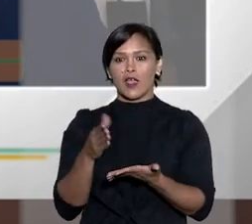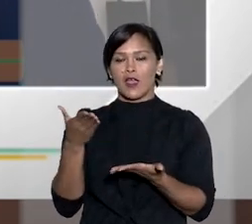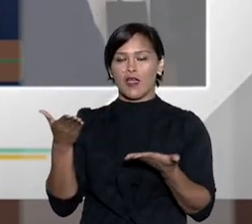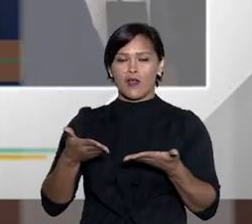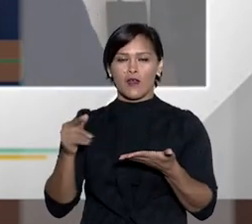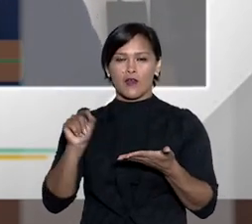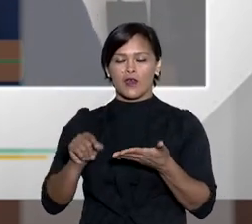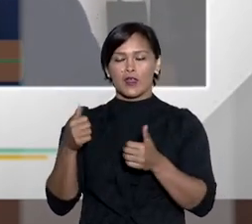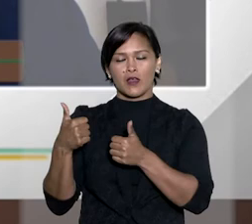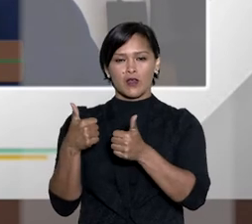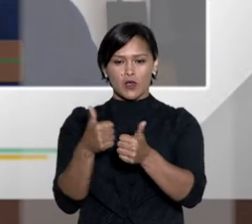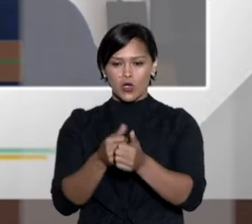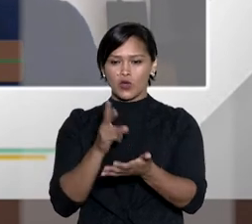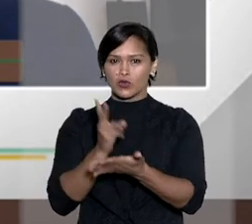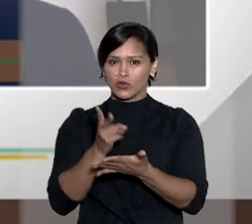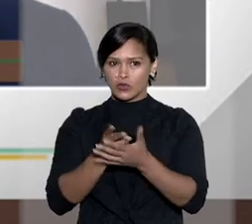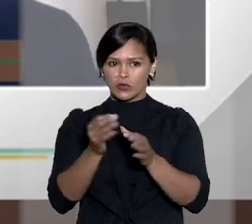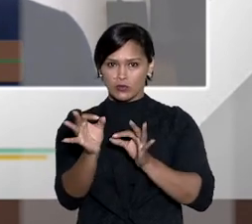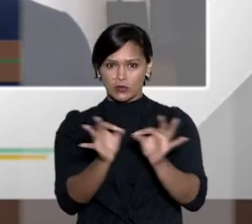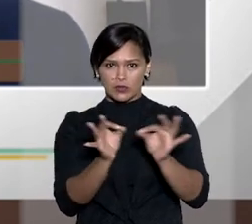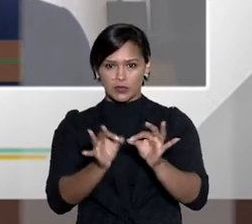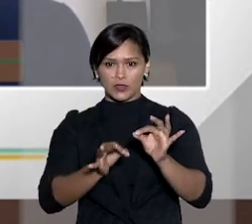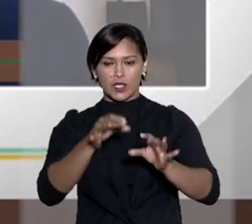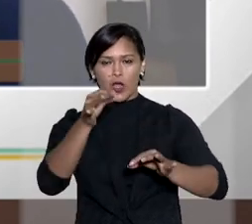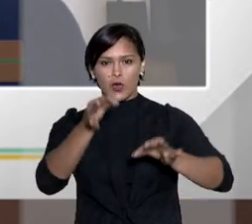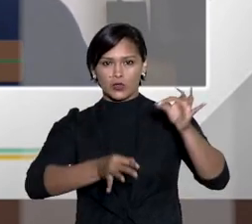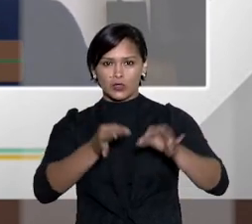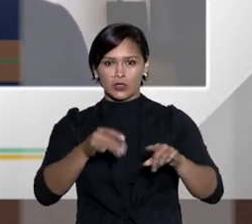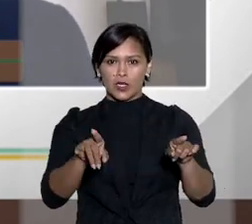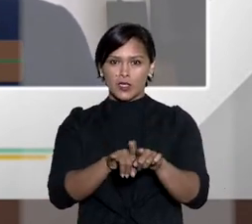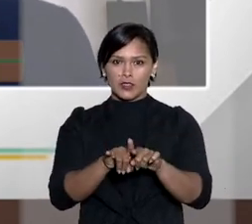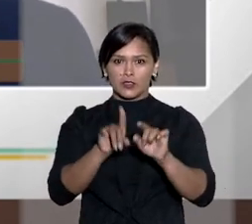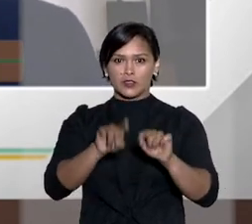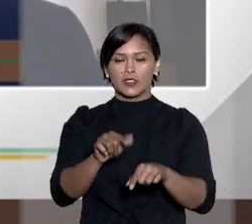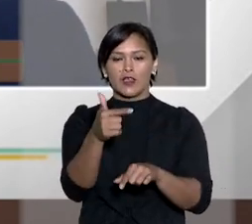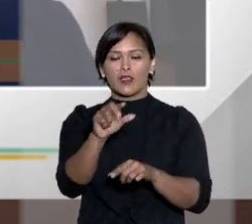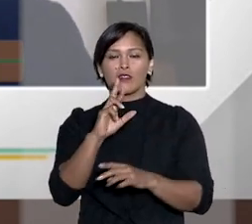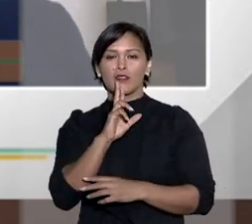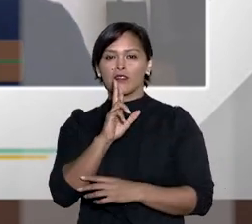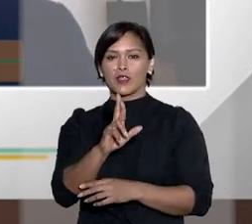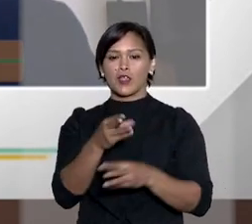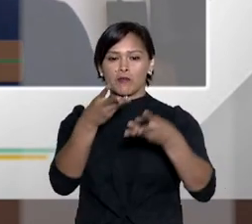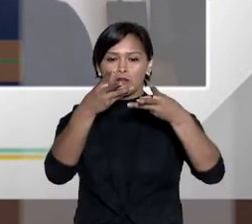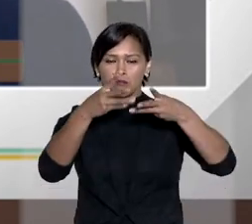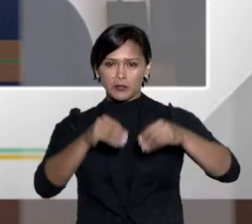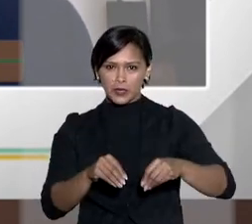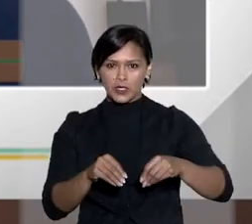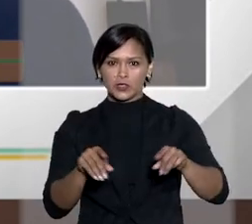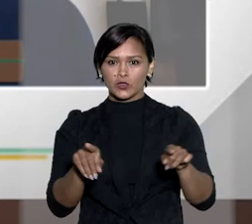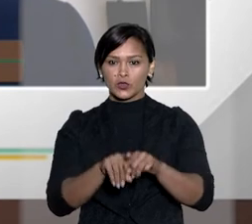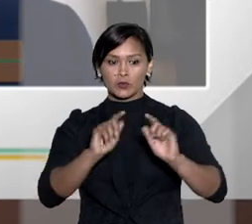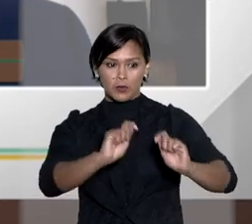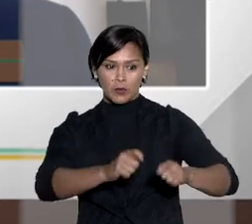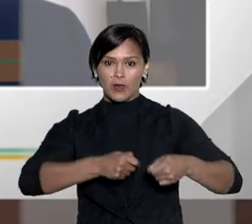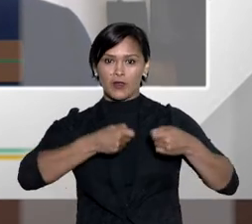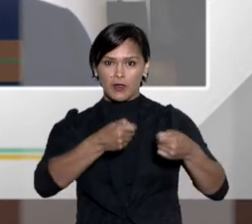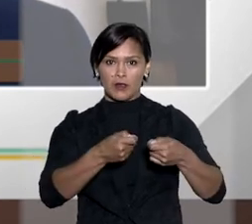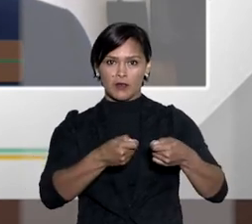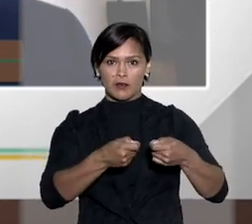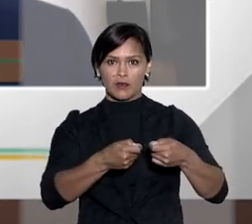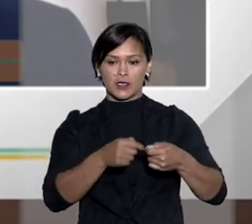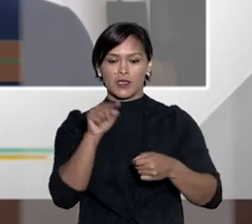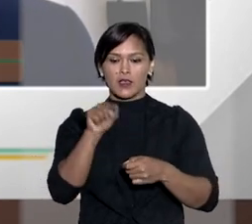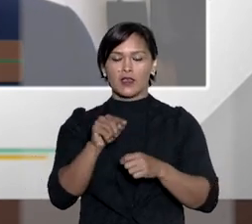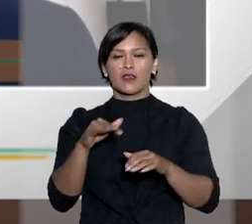a audiência ela se realiza imediatamente se segue a audiência de instrução e julgamento desde que não